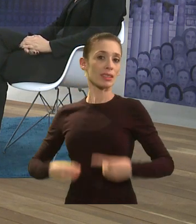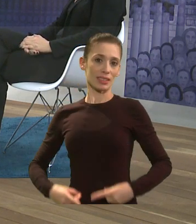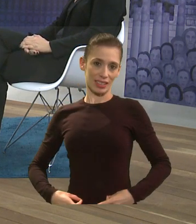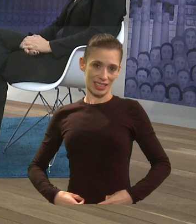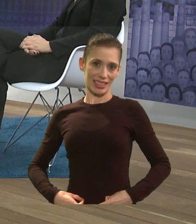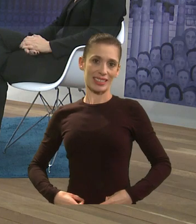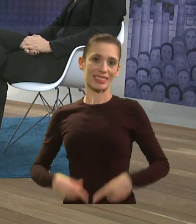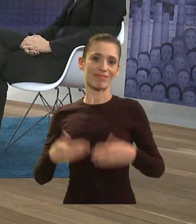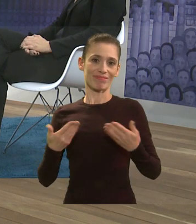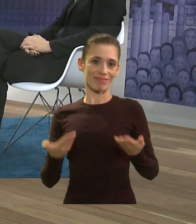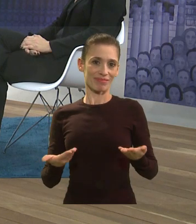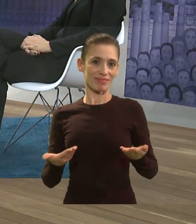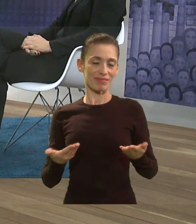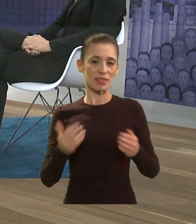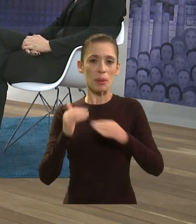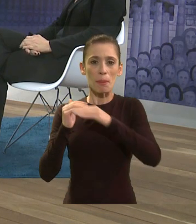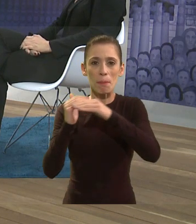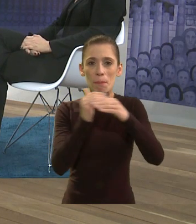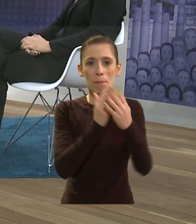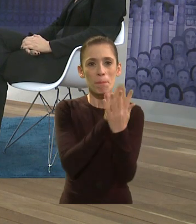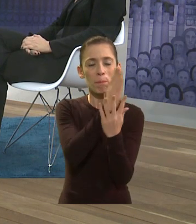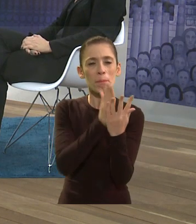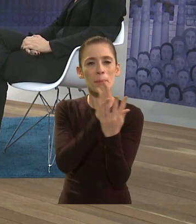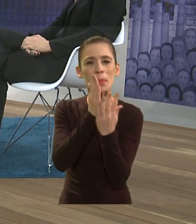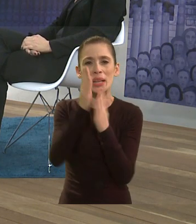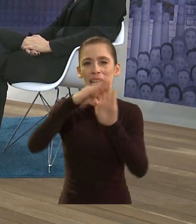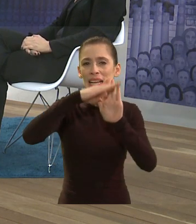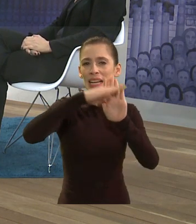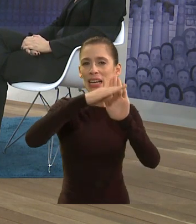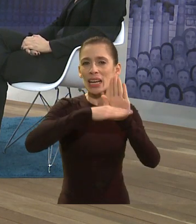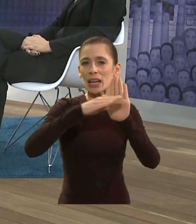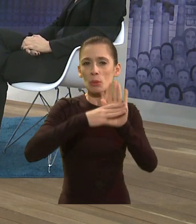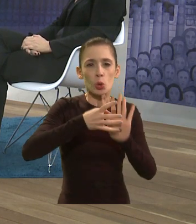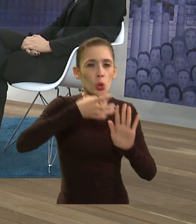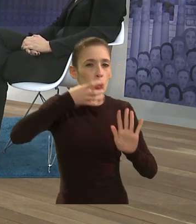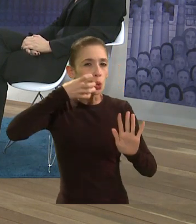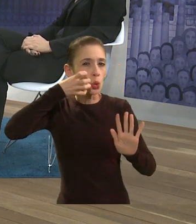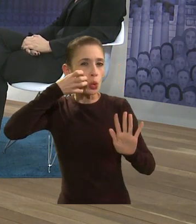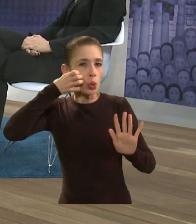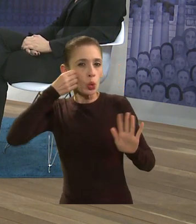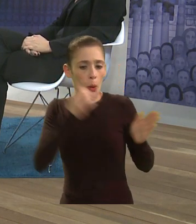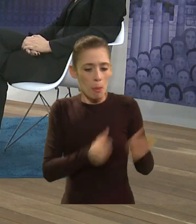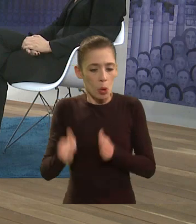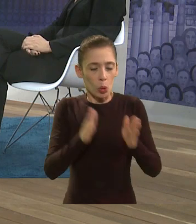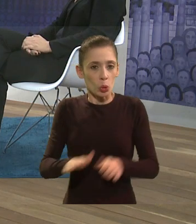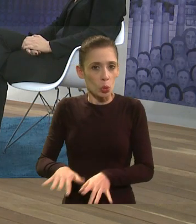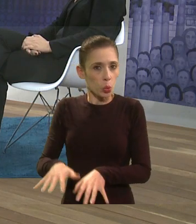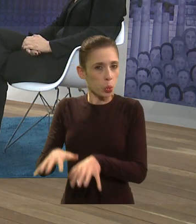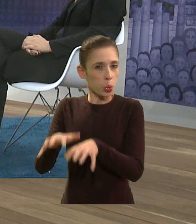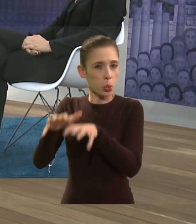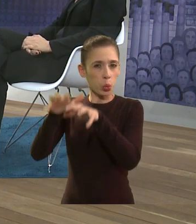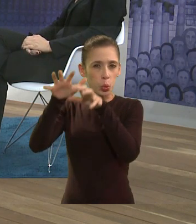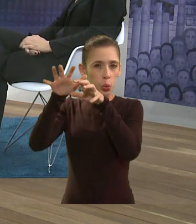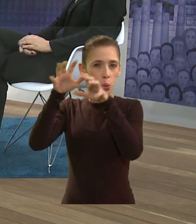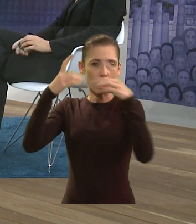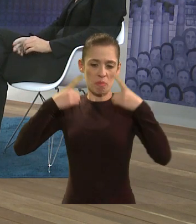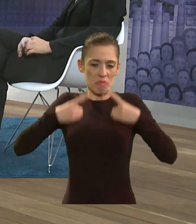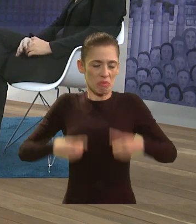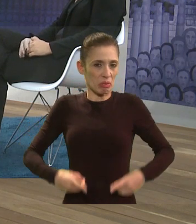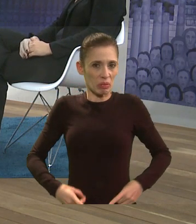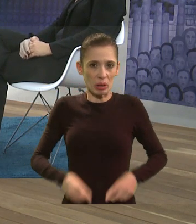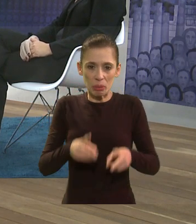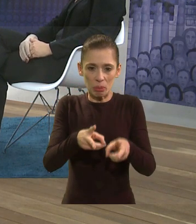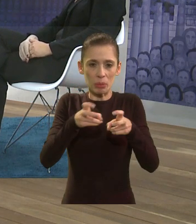ou qualquer coisa assim, nesse gênero, né, professora. Os parâmetros de lucro e produtividade são sempre baseados nisso, né, nessas questões.